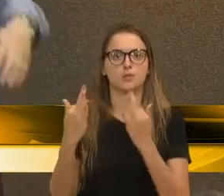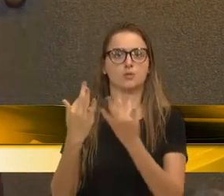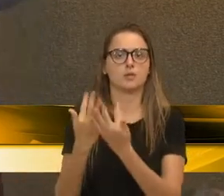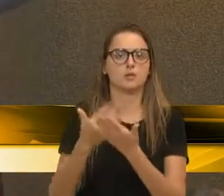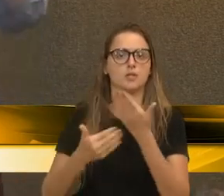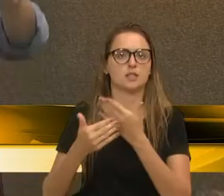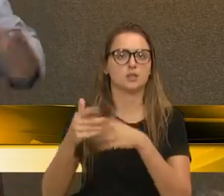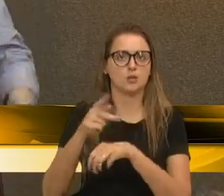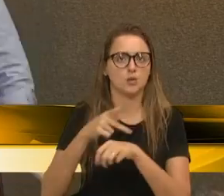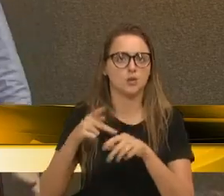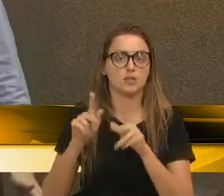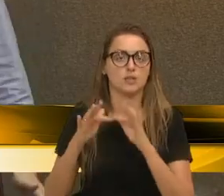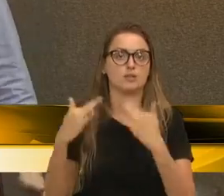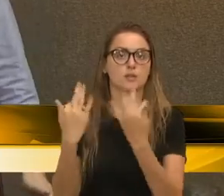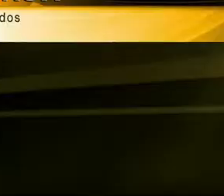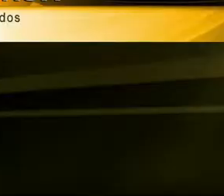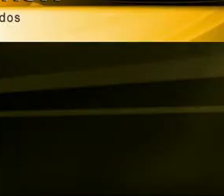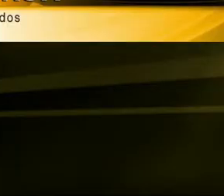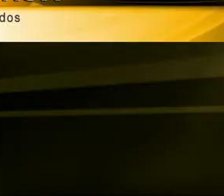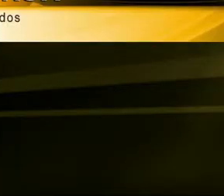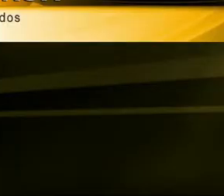país, que levam 45%.